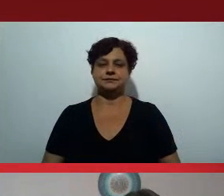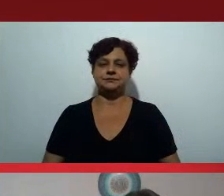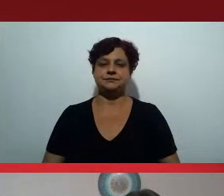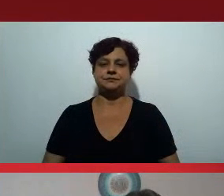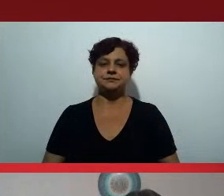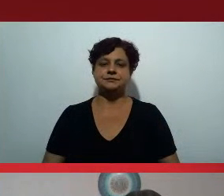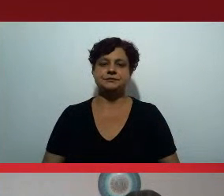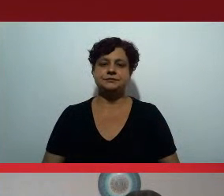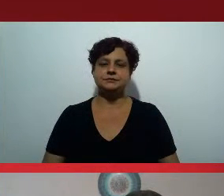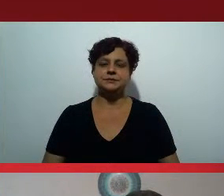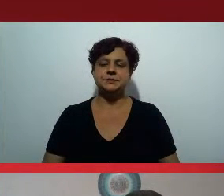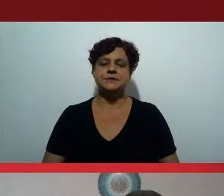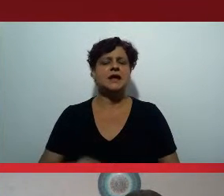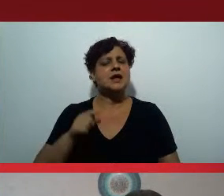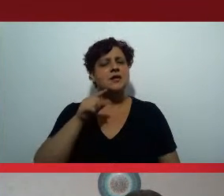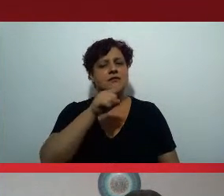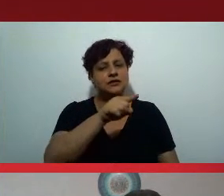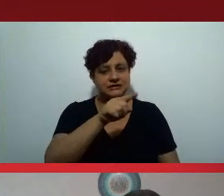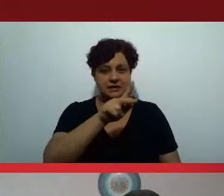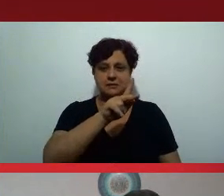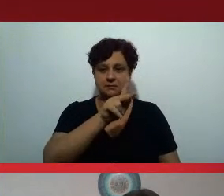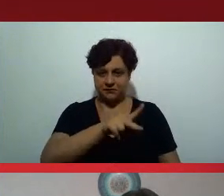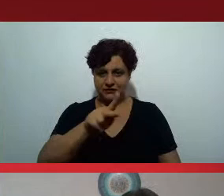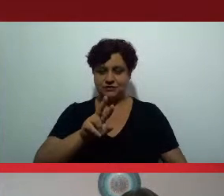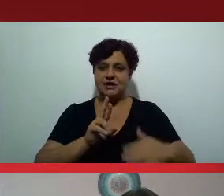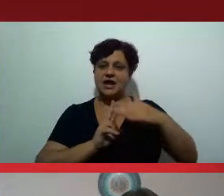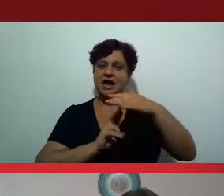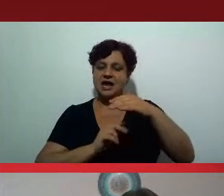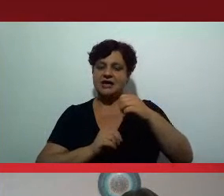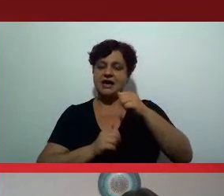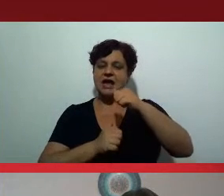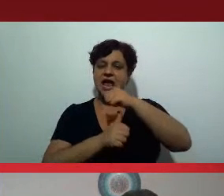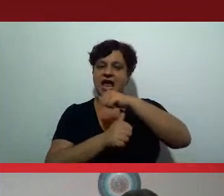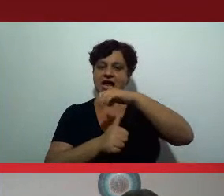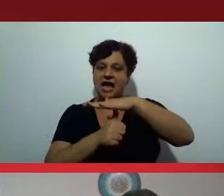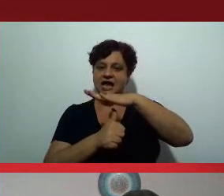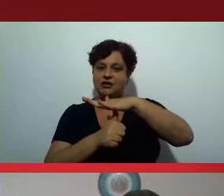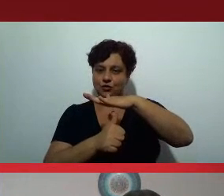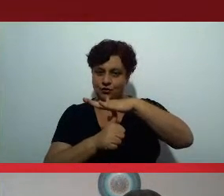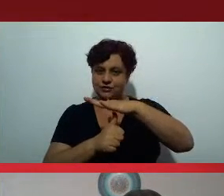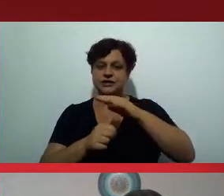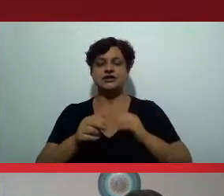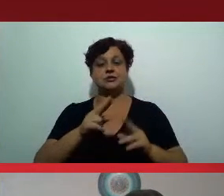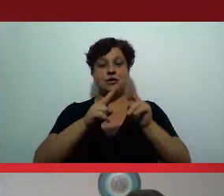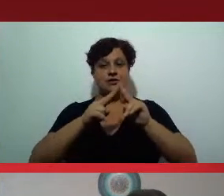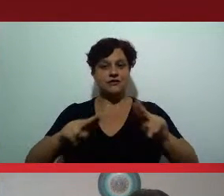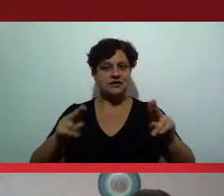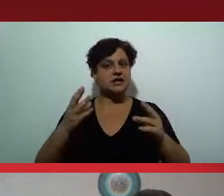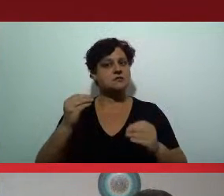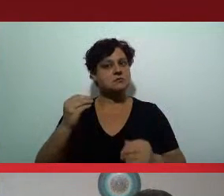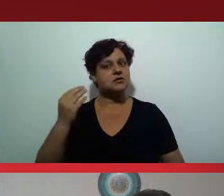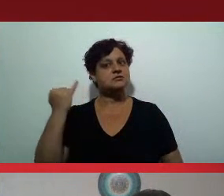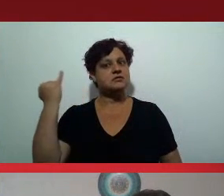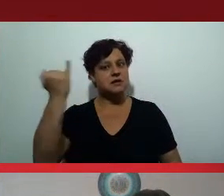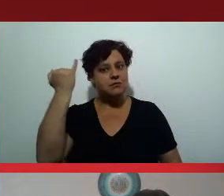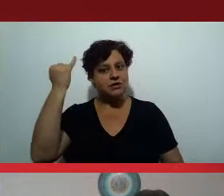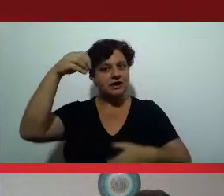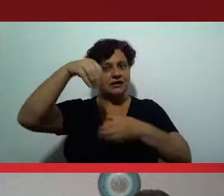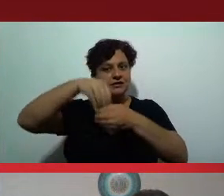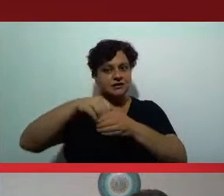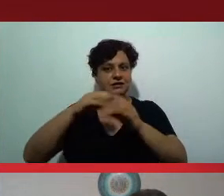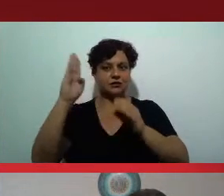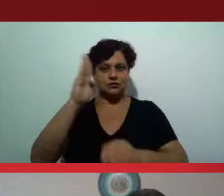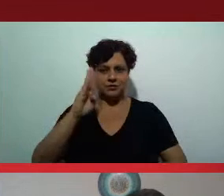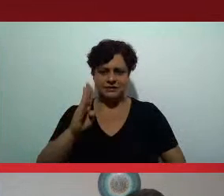você, professor, é reitor de uma das universidades mais respeitadas do Brasil e que a gente observa que a